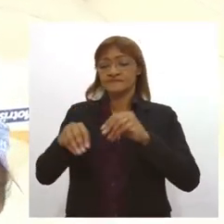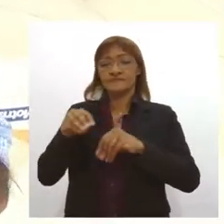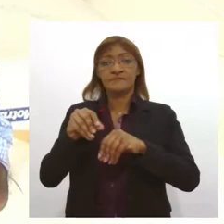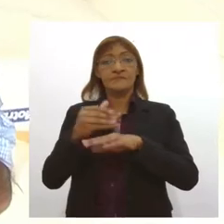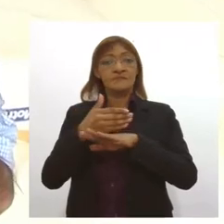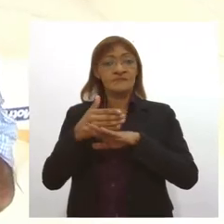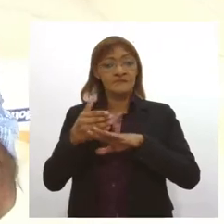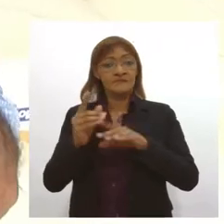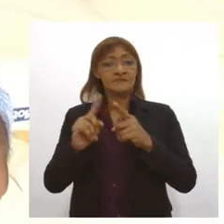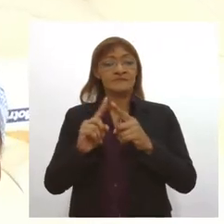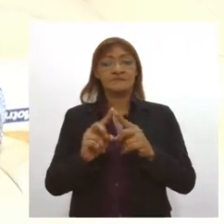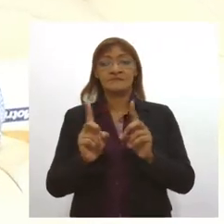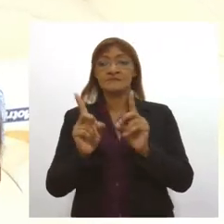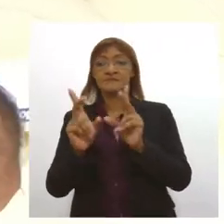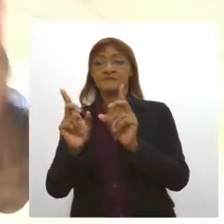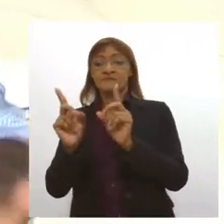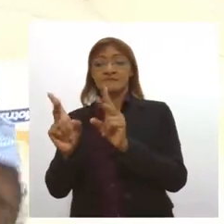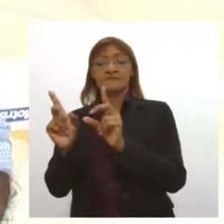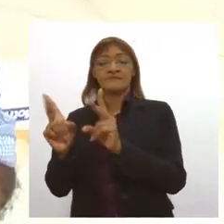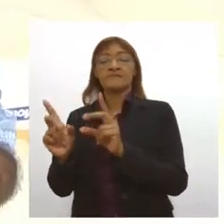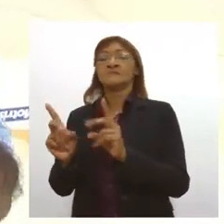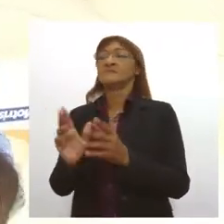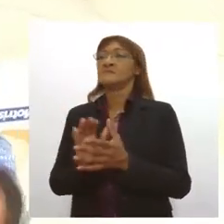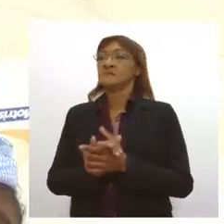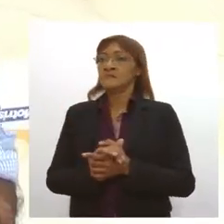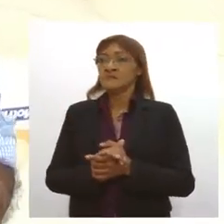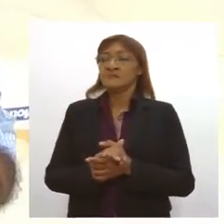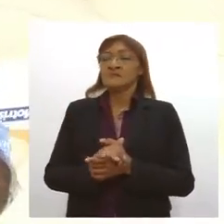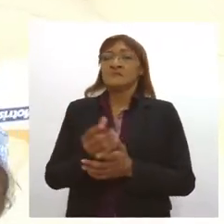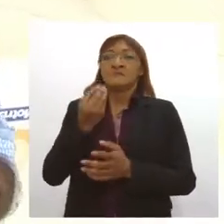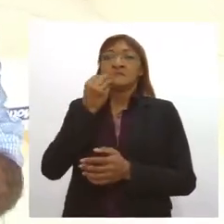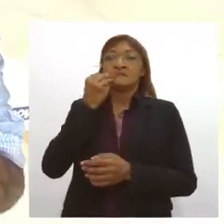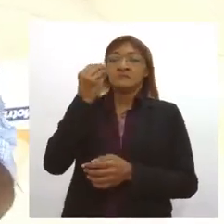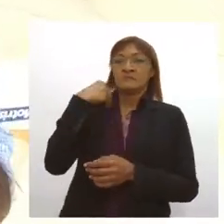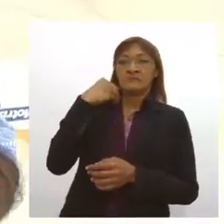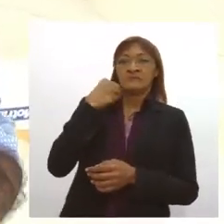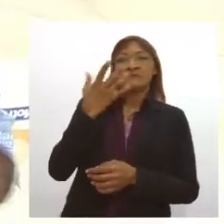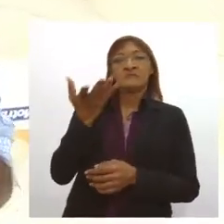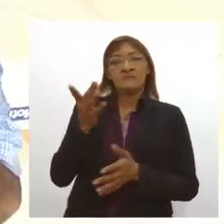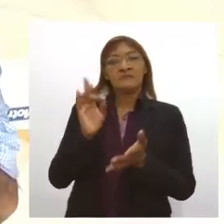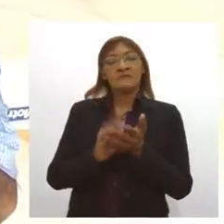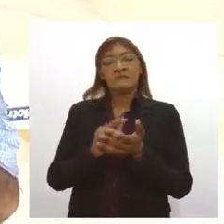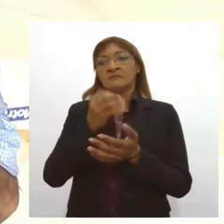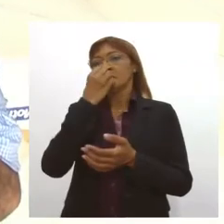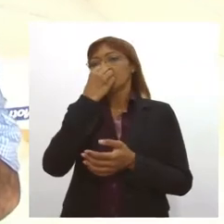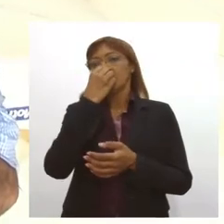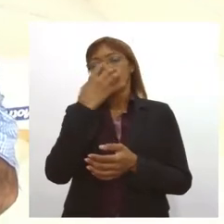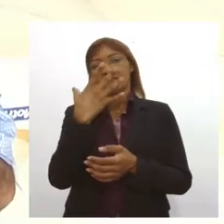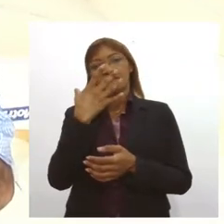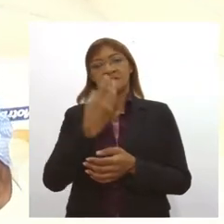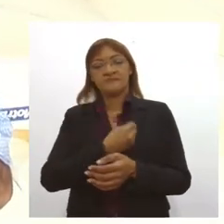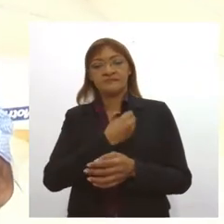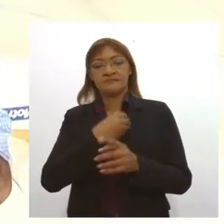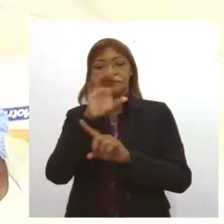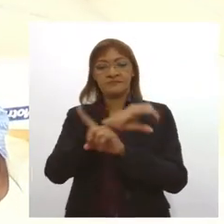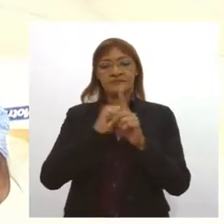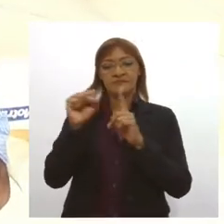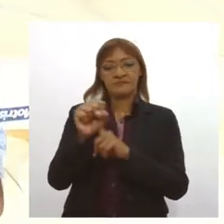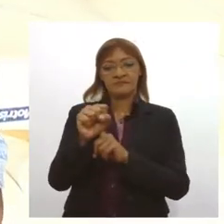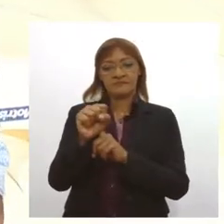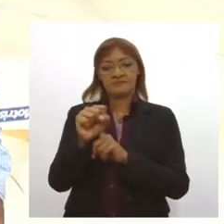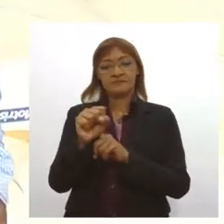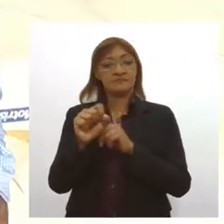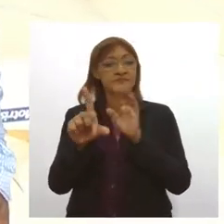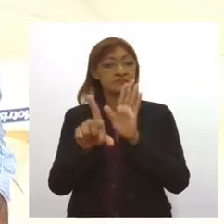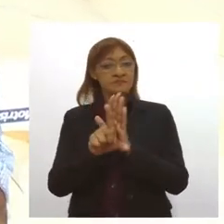também a sua parte e gerando lucro gerando renda gerando na verdade uma transformação social então a lei de fato vem nos